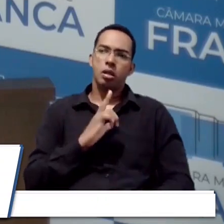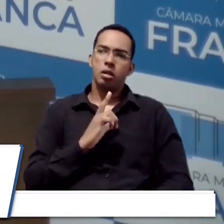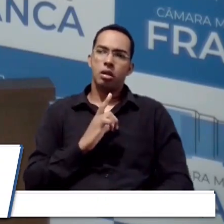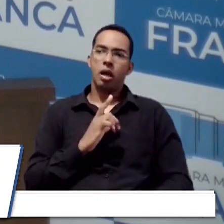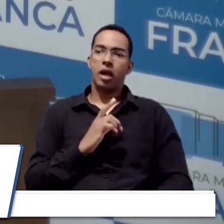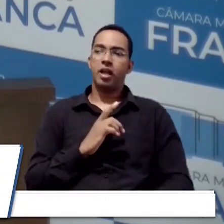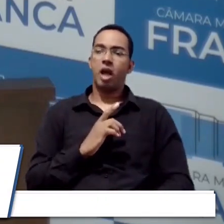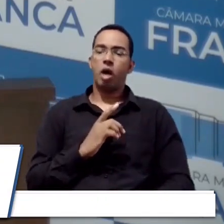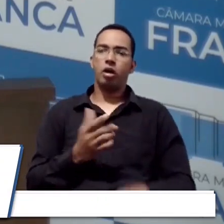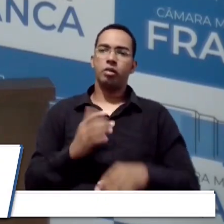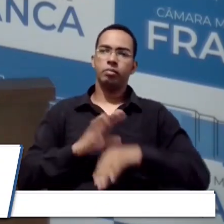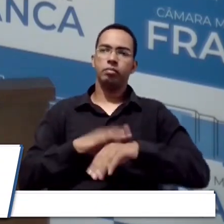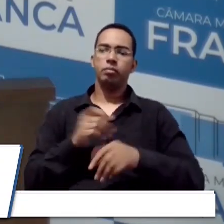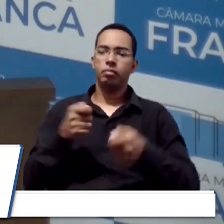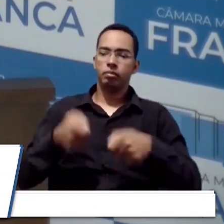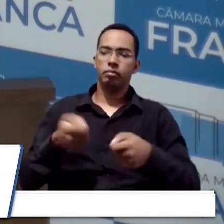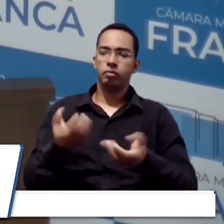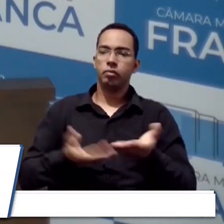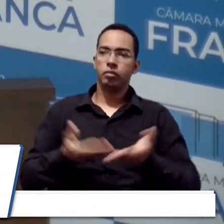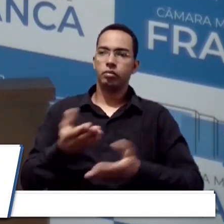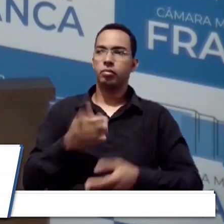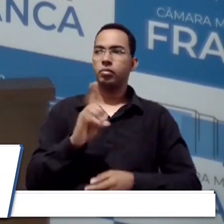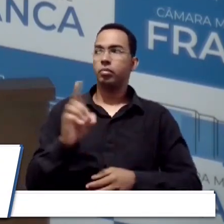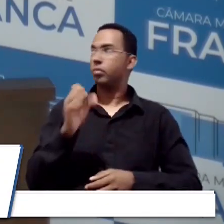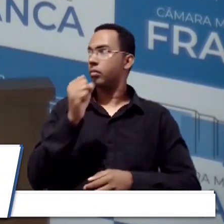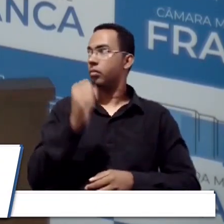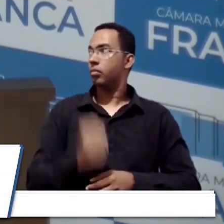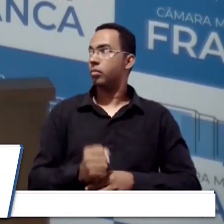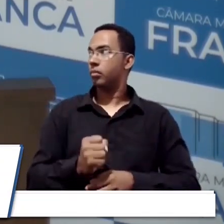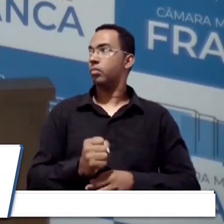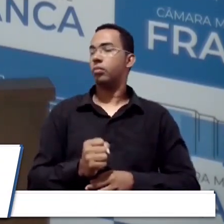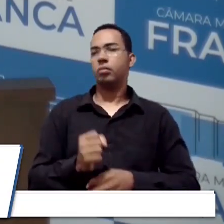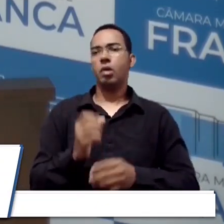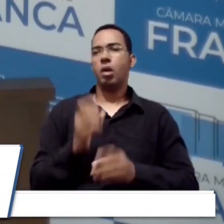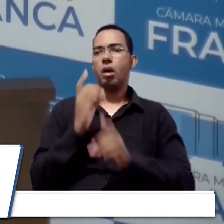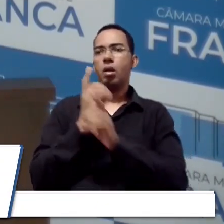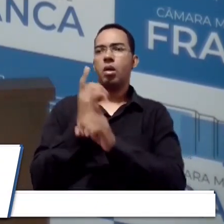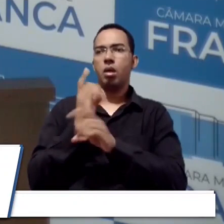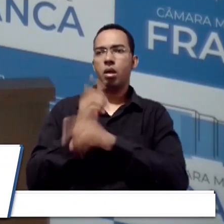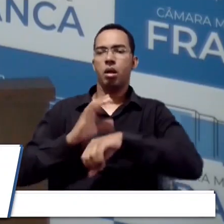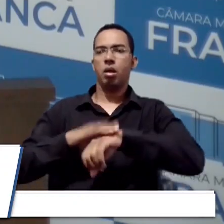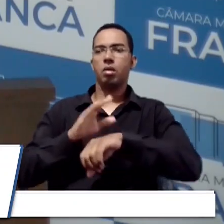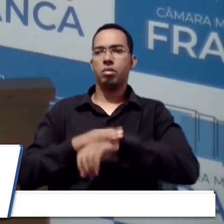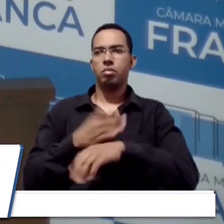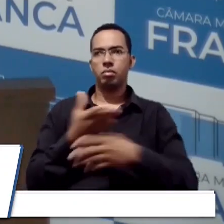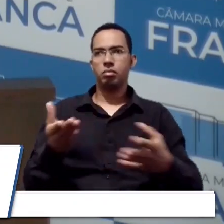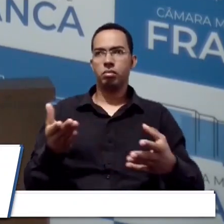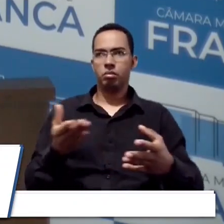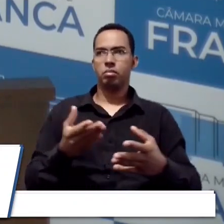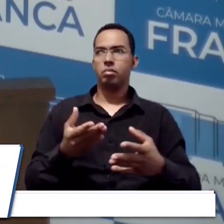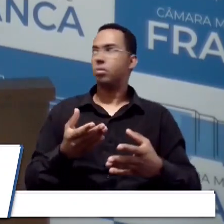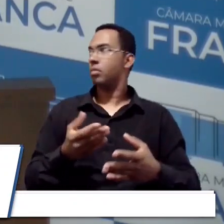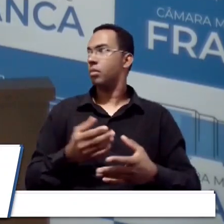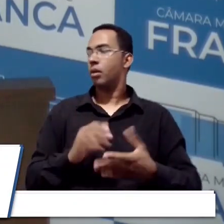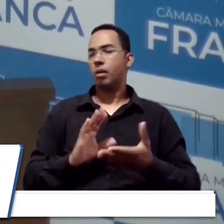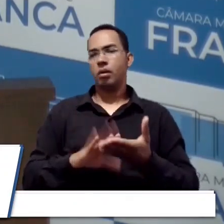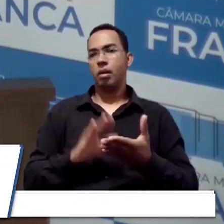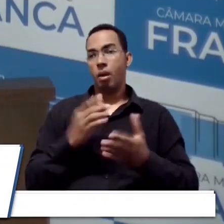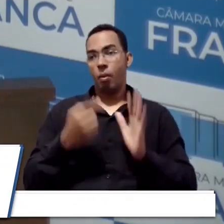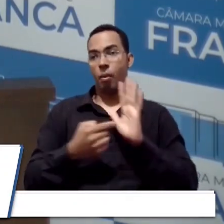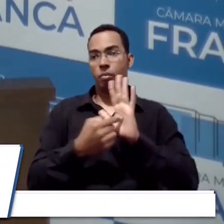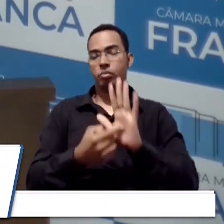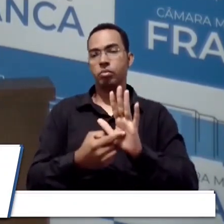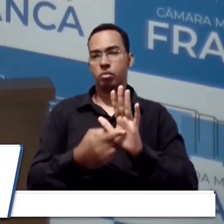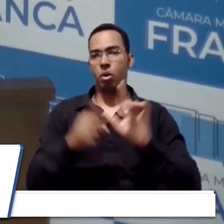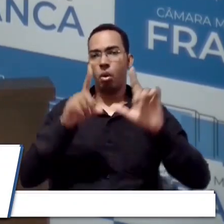gente da defesa civil atenta para atender essas demandas aí. O pessoal, queria mostrar ali uma